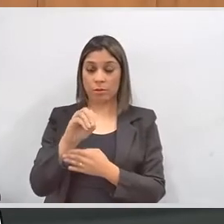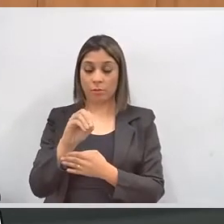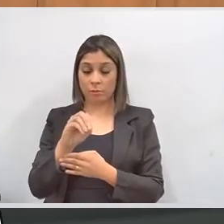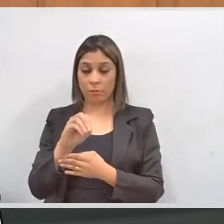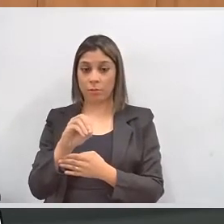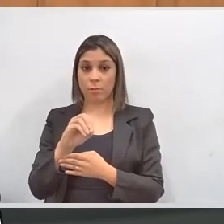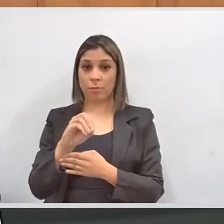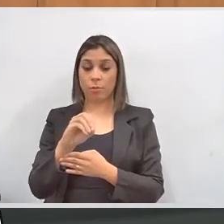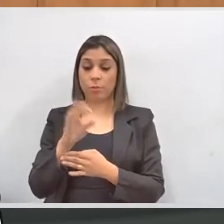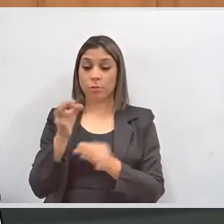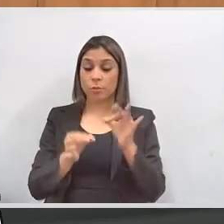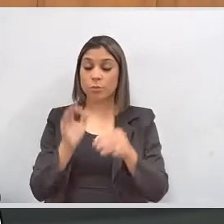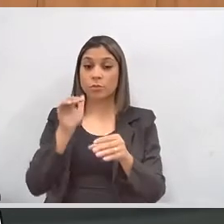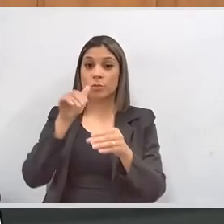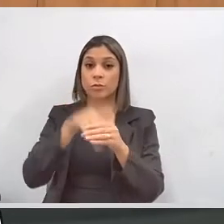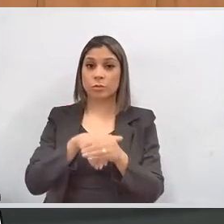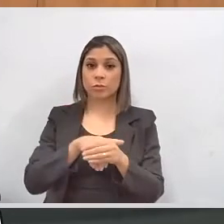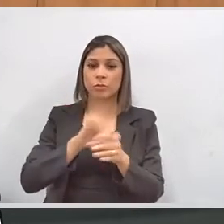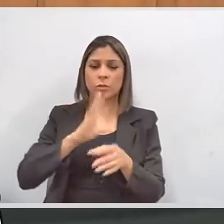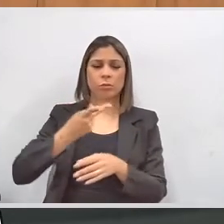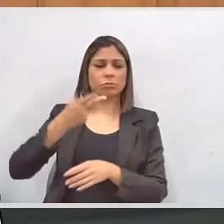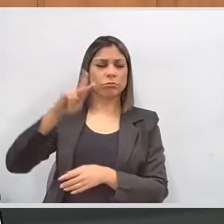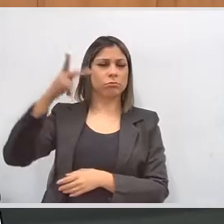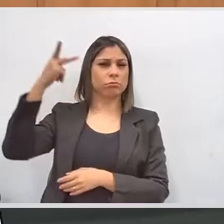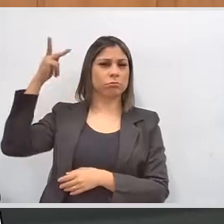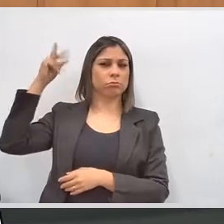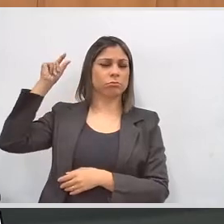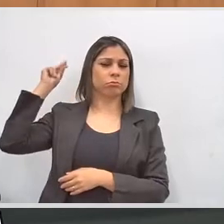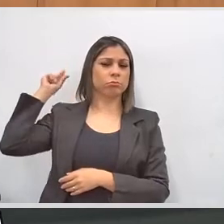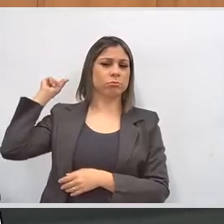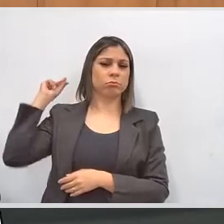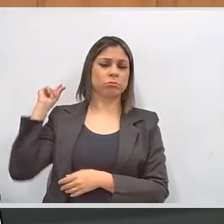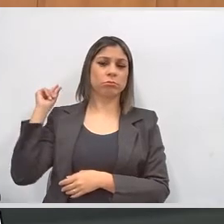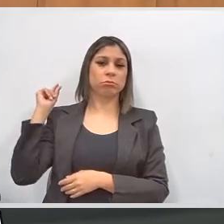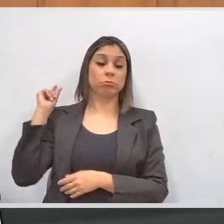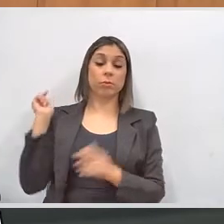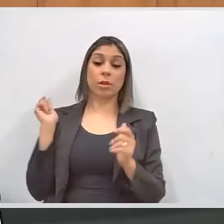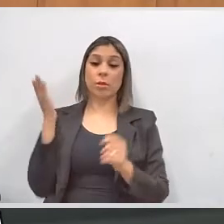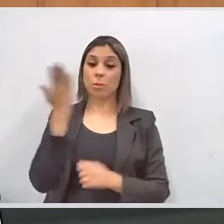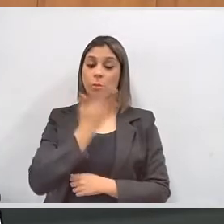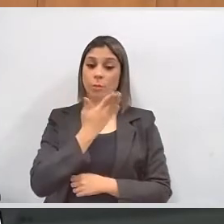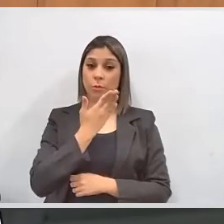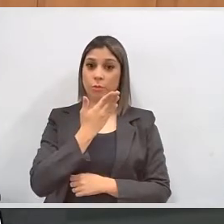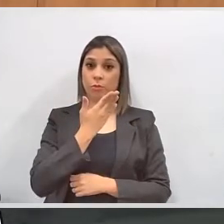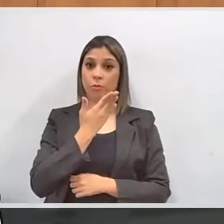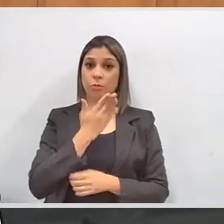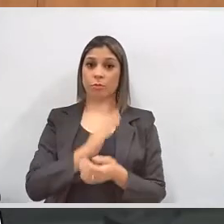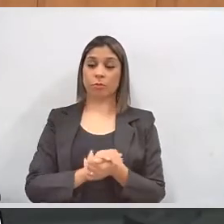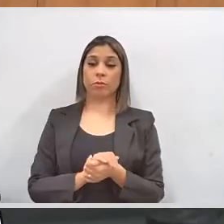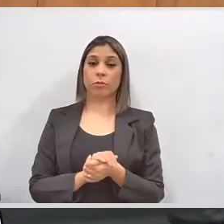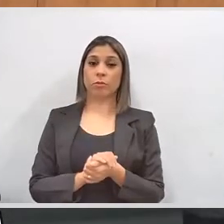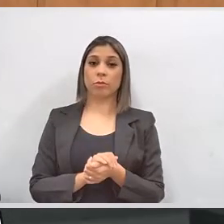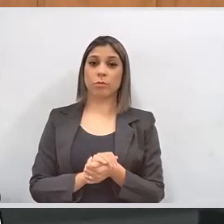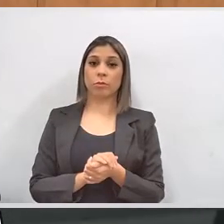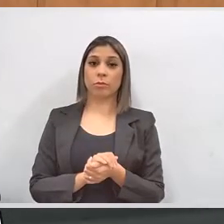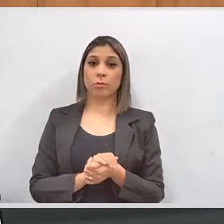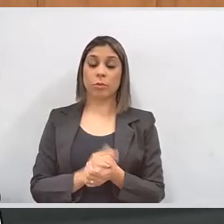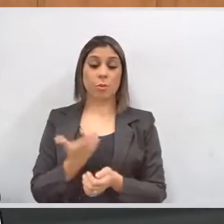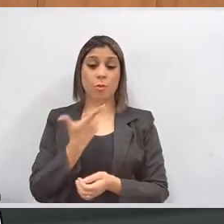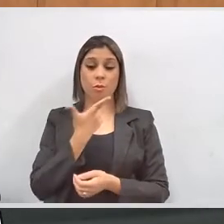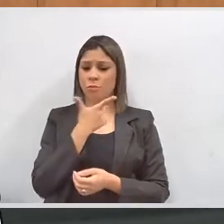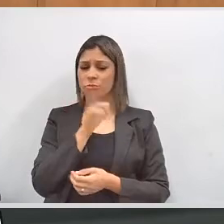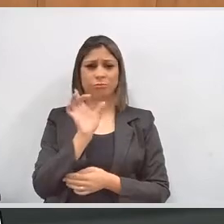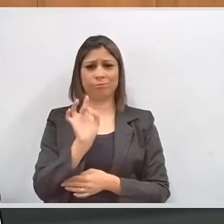a Justiça Eleitoral, historicamente, mostra que não tem, ou ainda não tem,